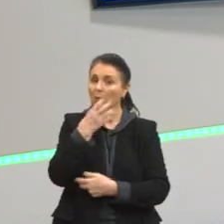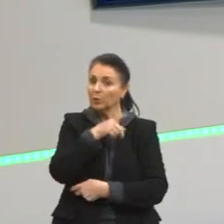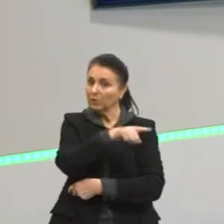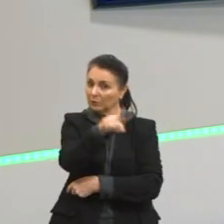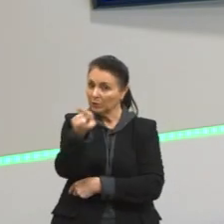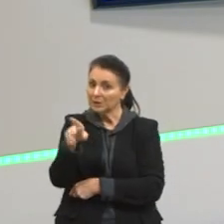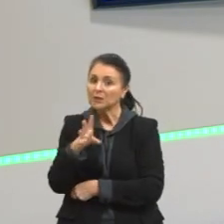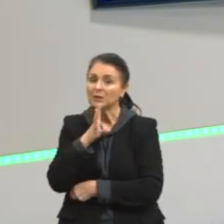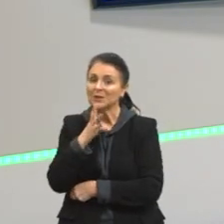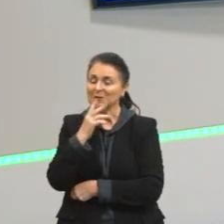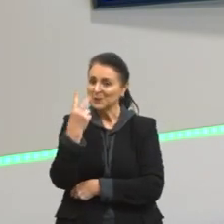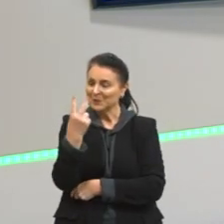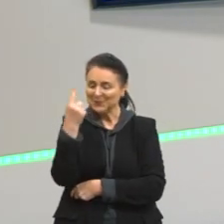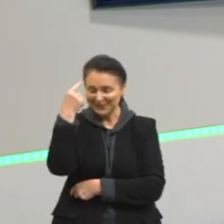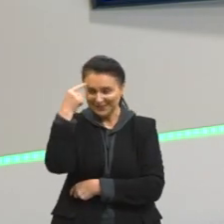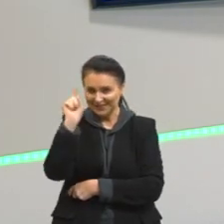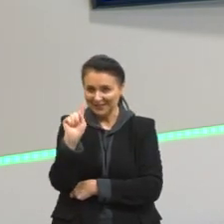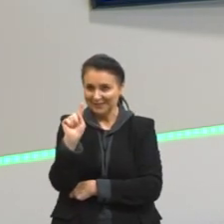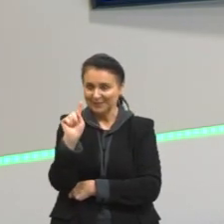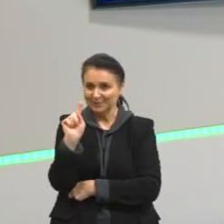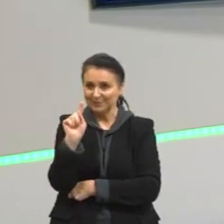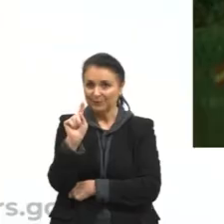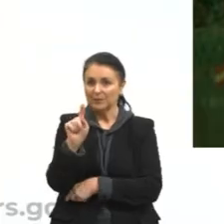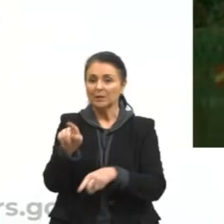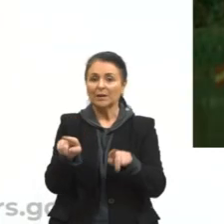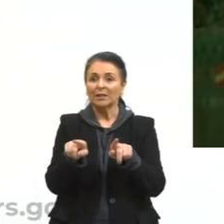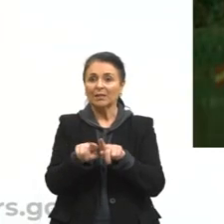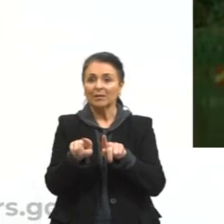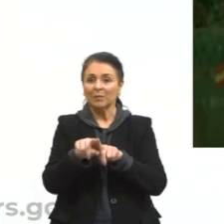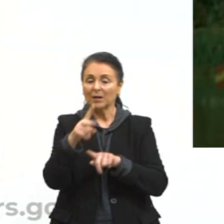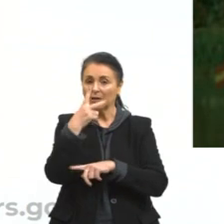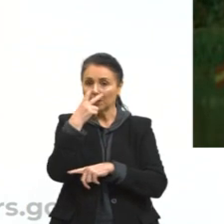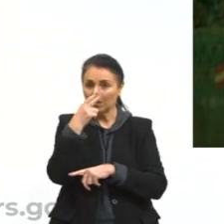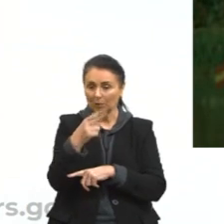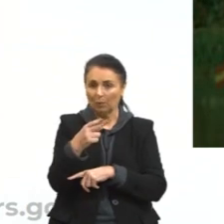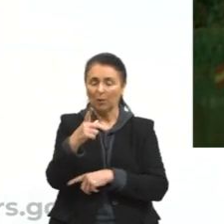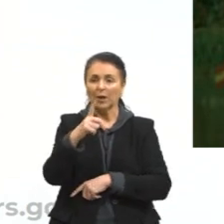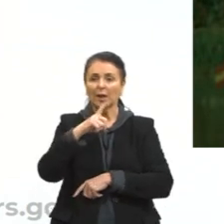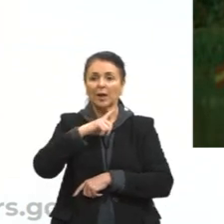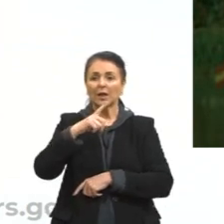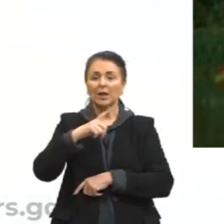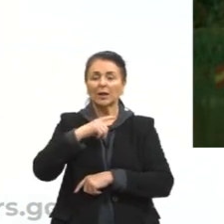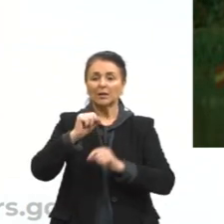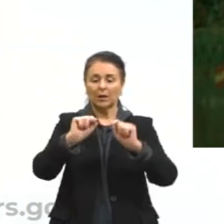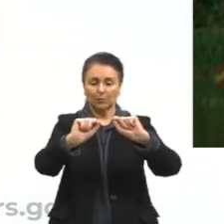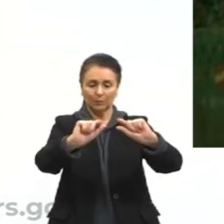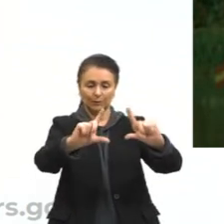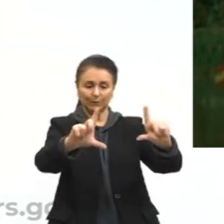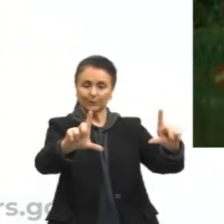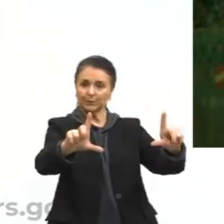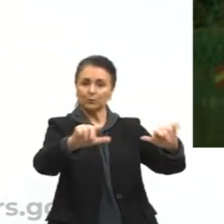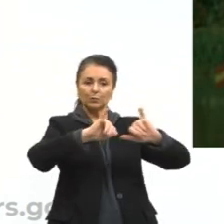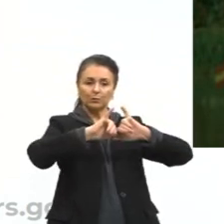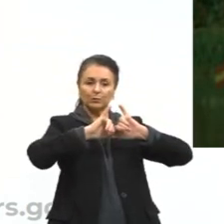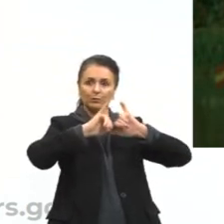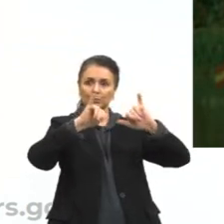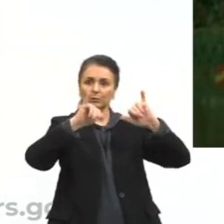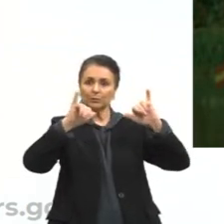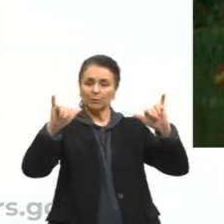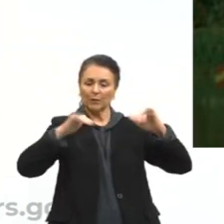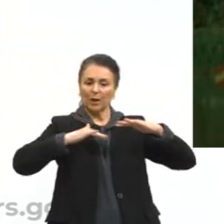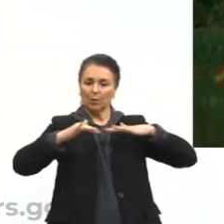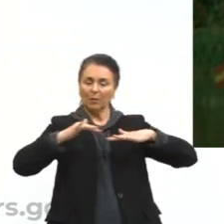duas ideias. Aqui a mesma coisa. a gente tem uma propaganda, uma ação